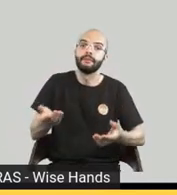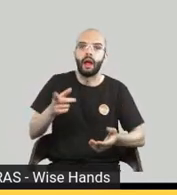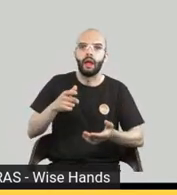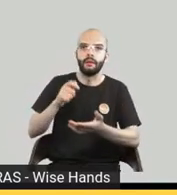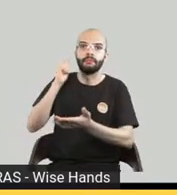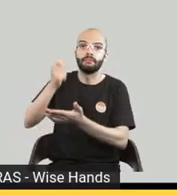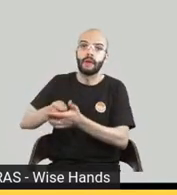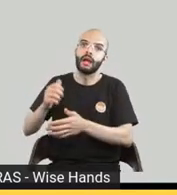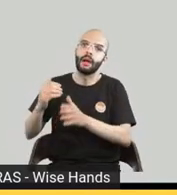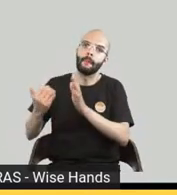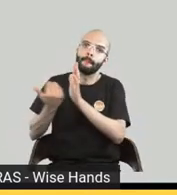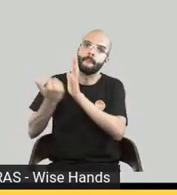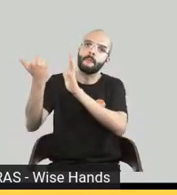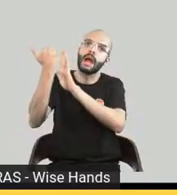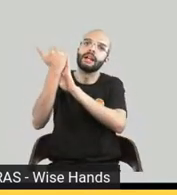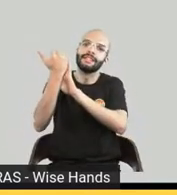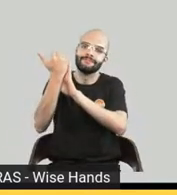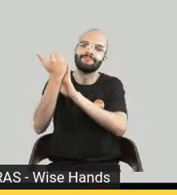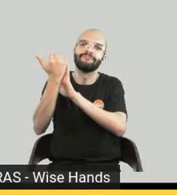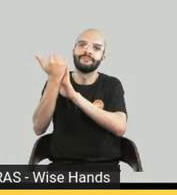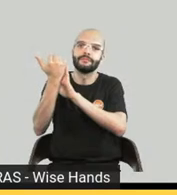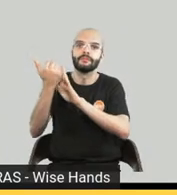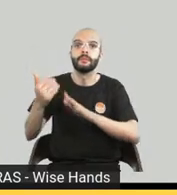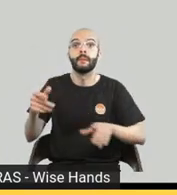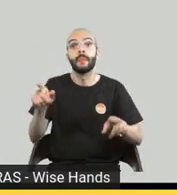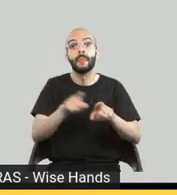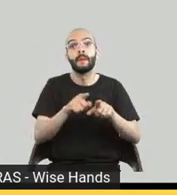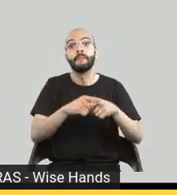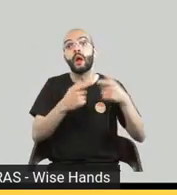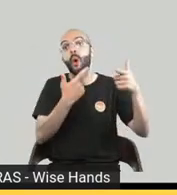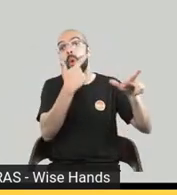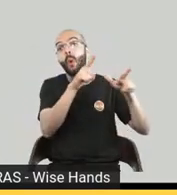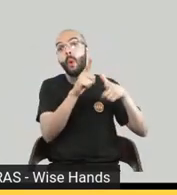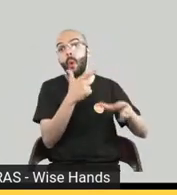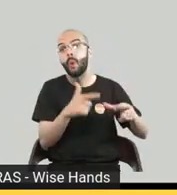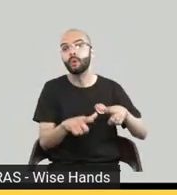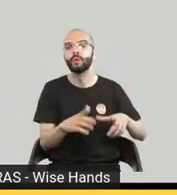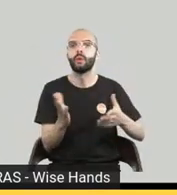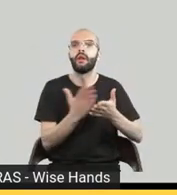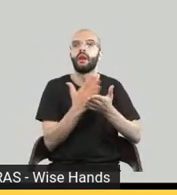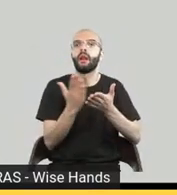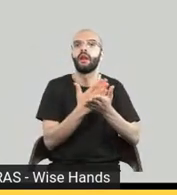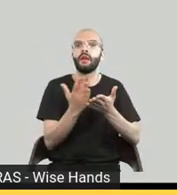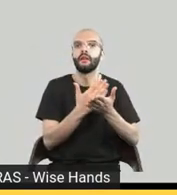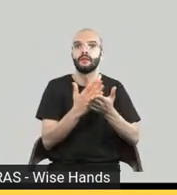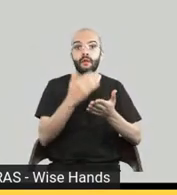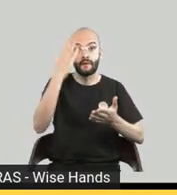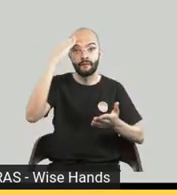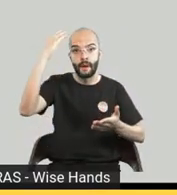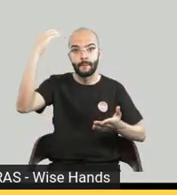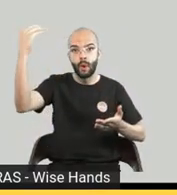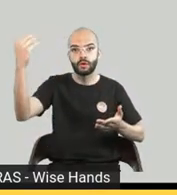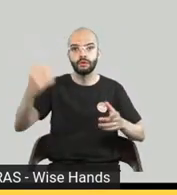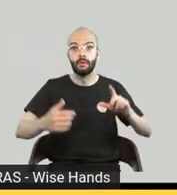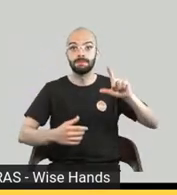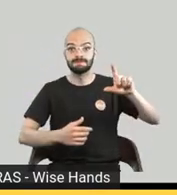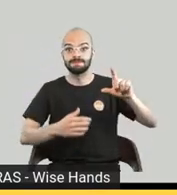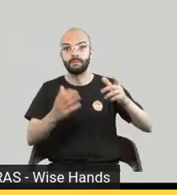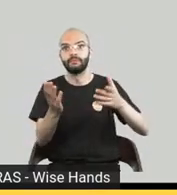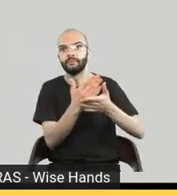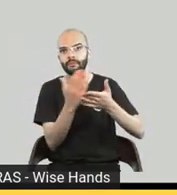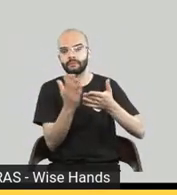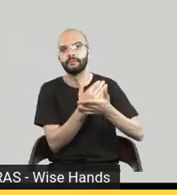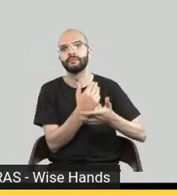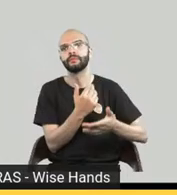expectativa principalmente para livros mais bestsellers da gente usar narradores conhecidos atores famosos por exemplo a gente